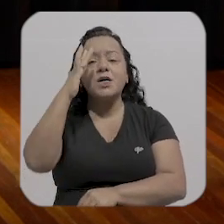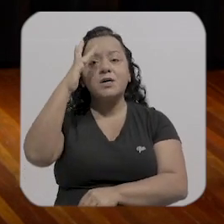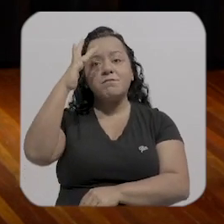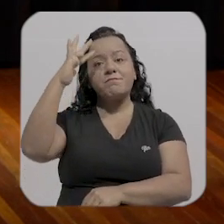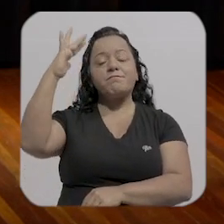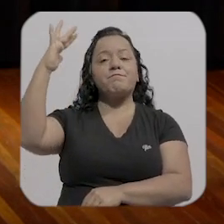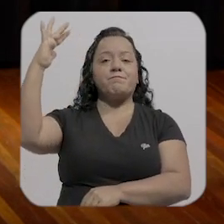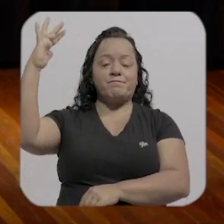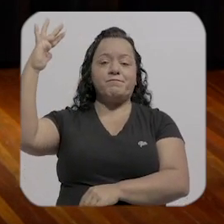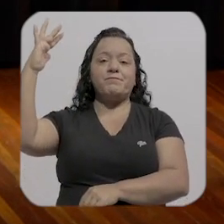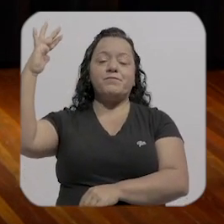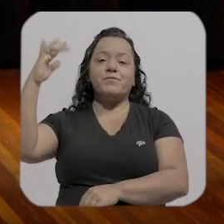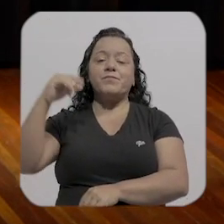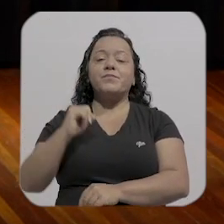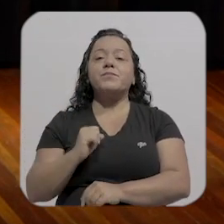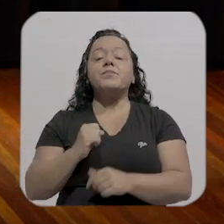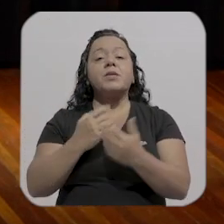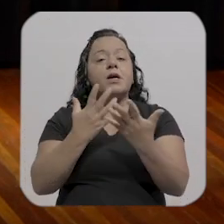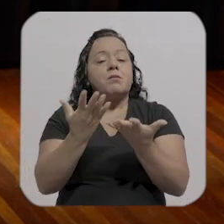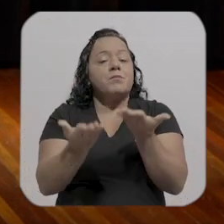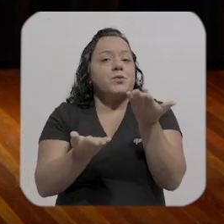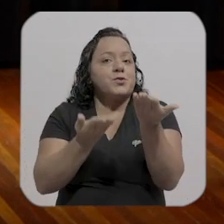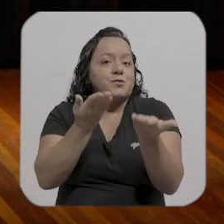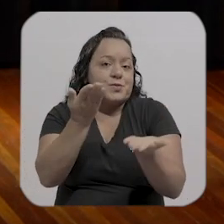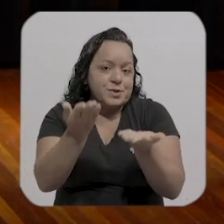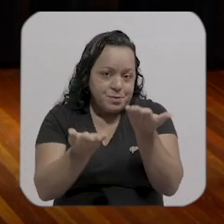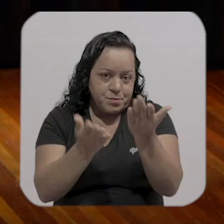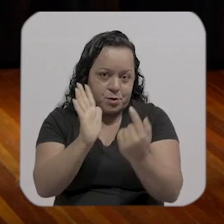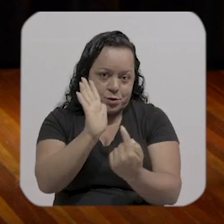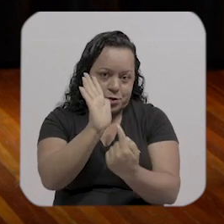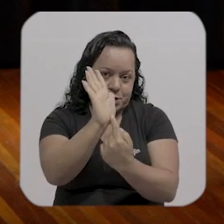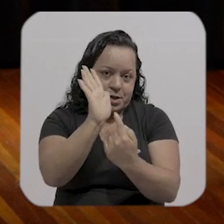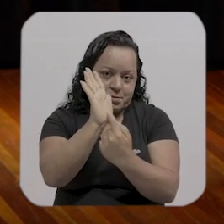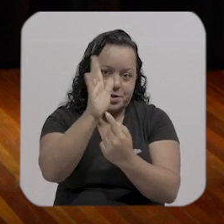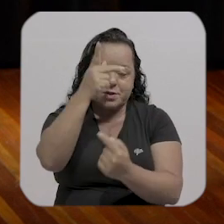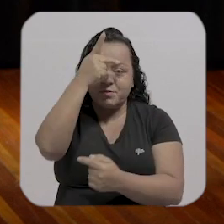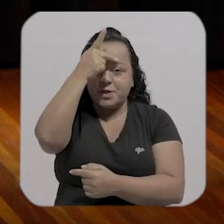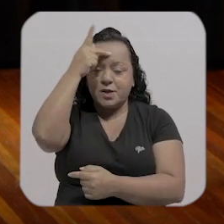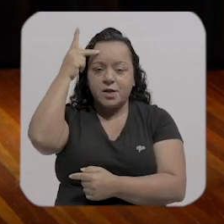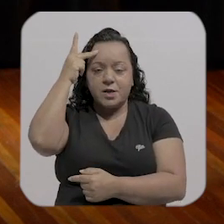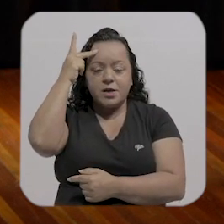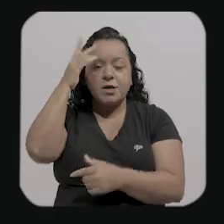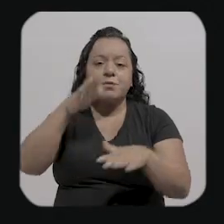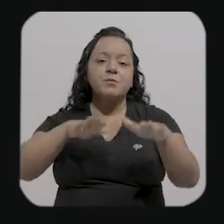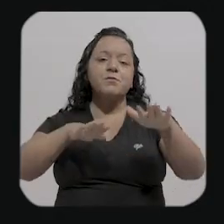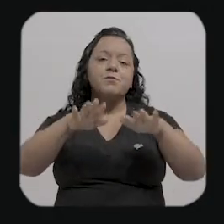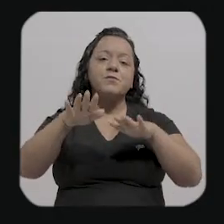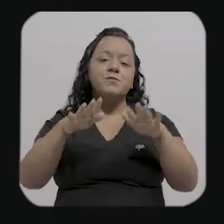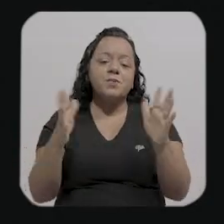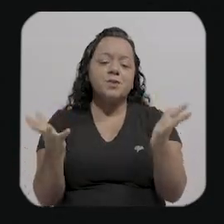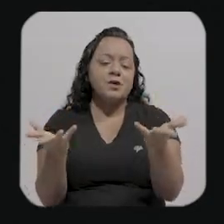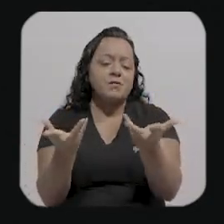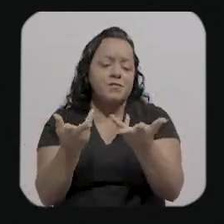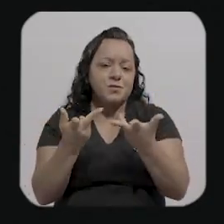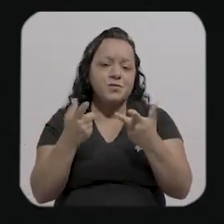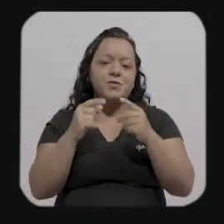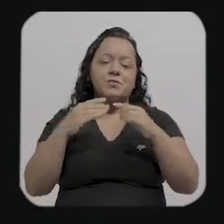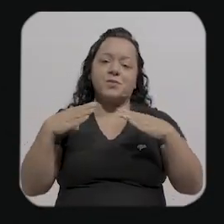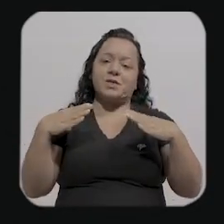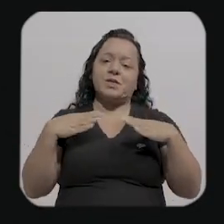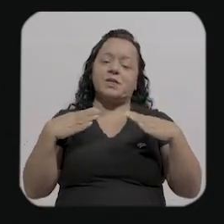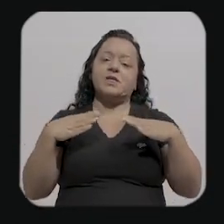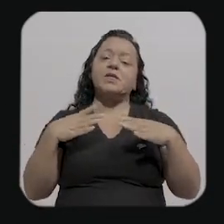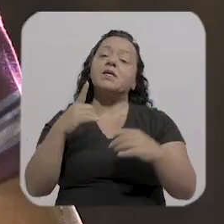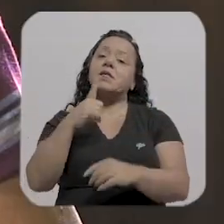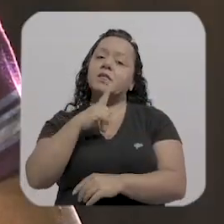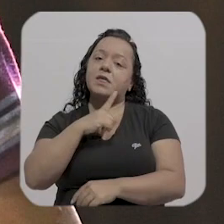esse movimento afetuoso pela cidade né existem sutilezas no nosso dia a dia e eu queria ouvir na tua